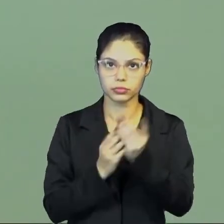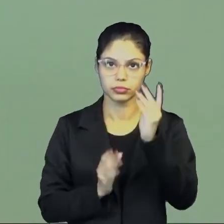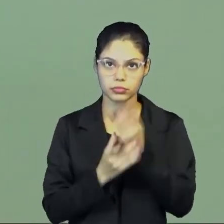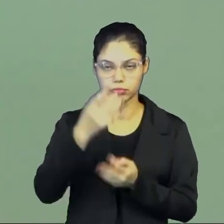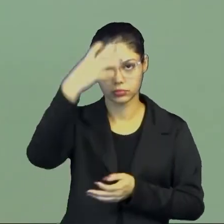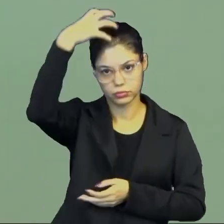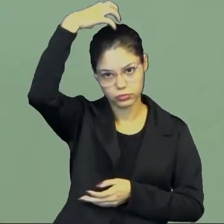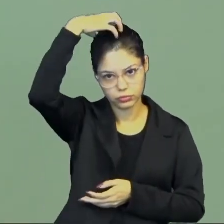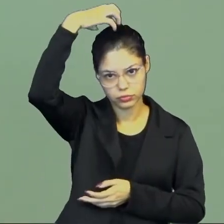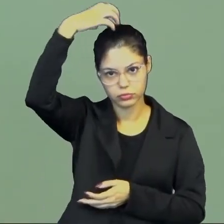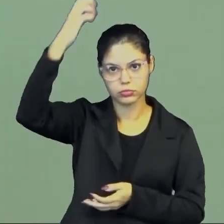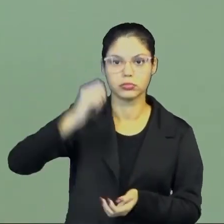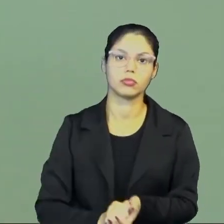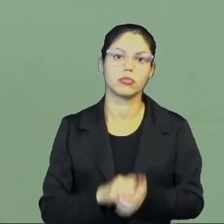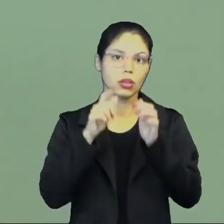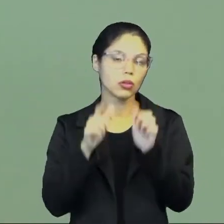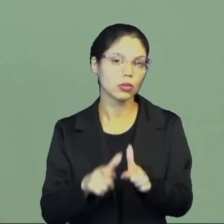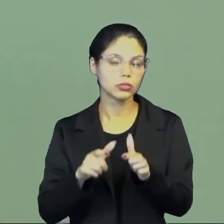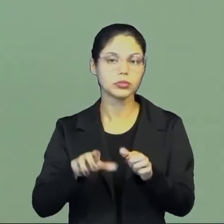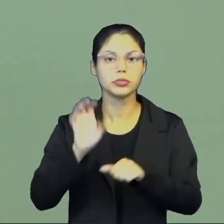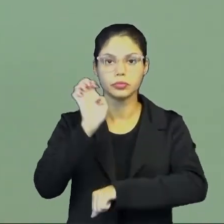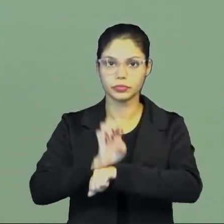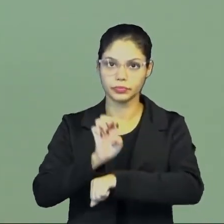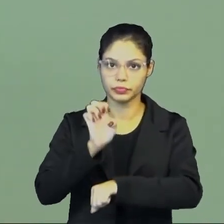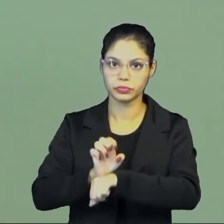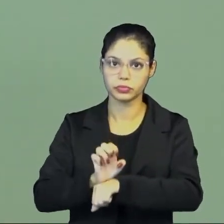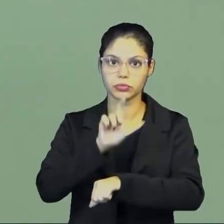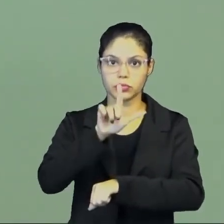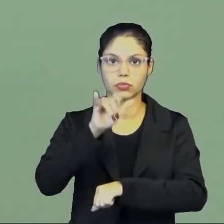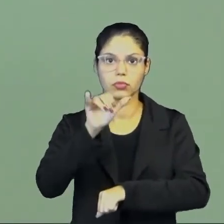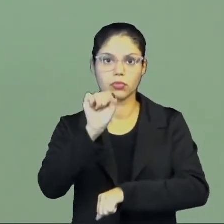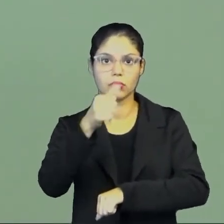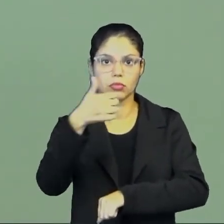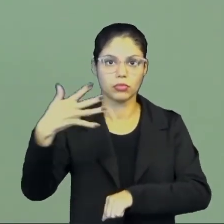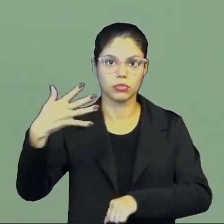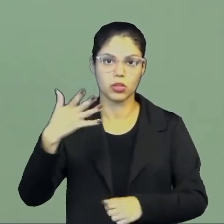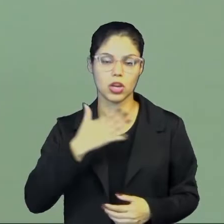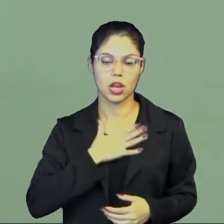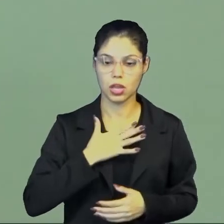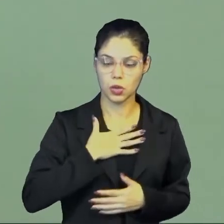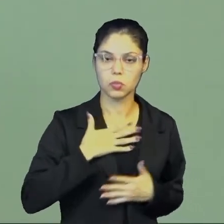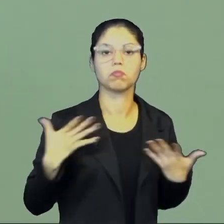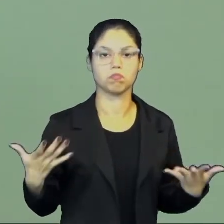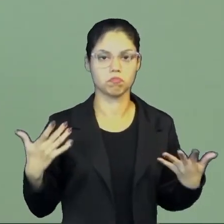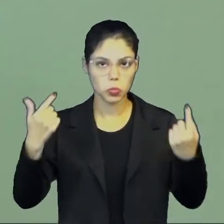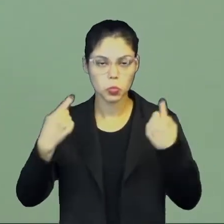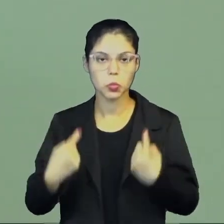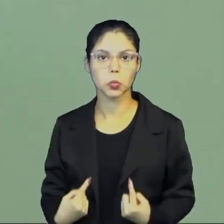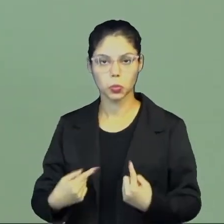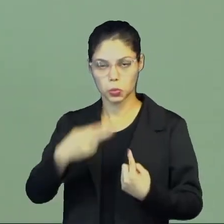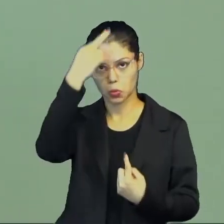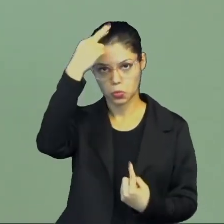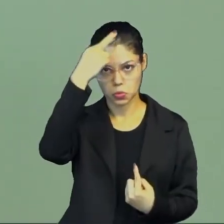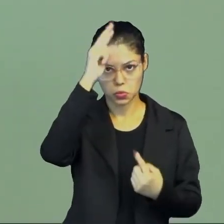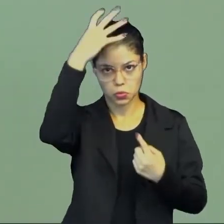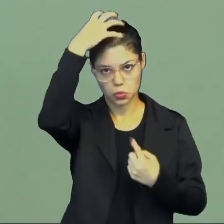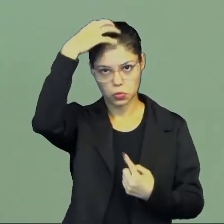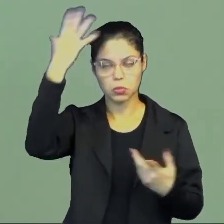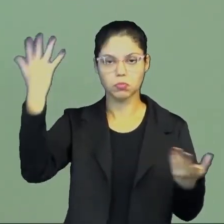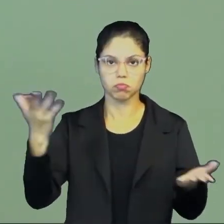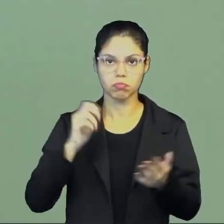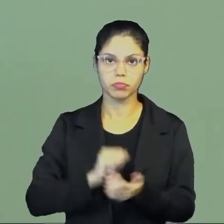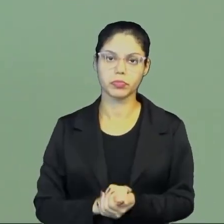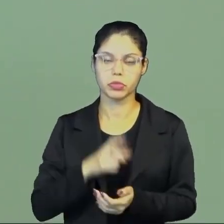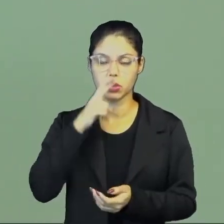rei. Onde o Estado, como o Luís XIV diz, o Estado sou eu, o Estado é o rei. Ele está todo concentrado ali